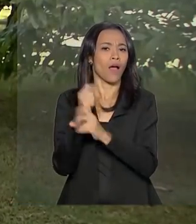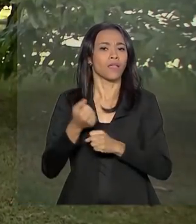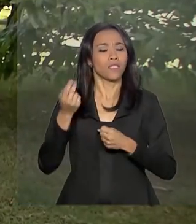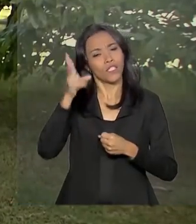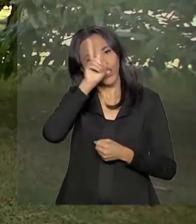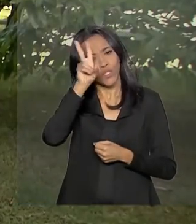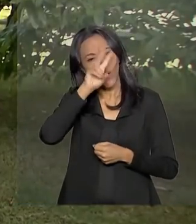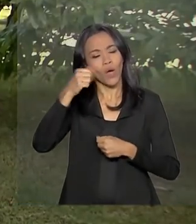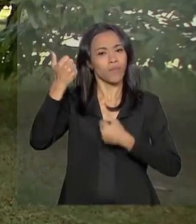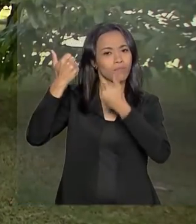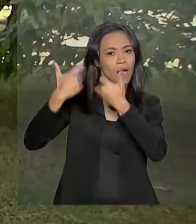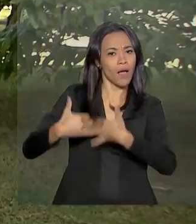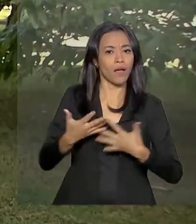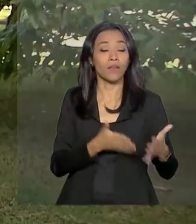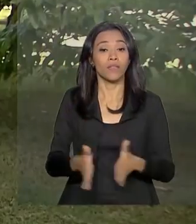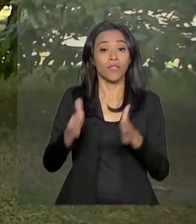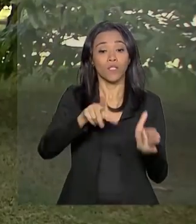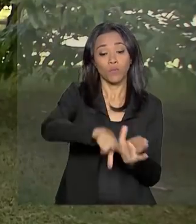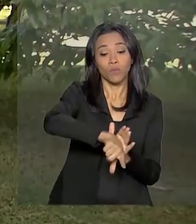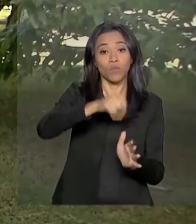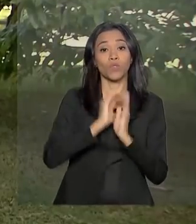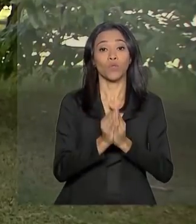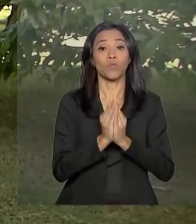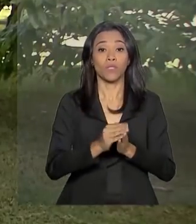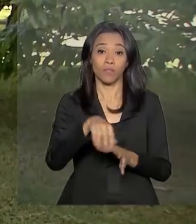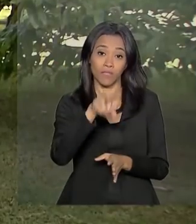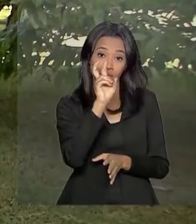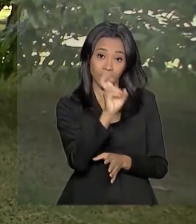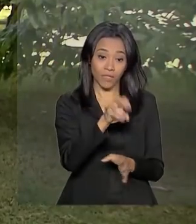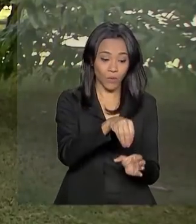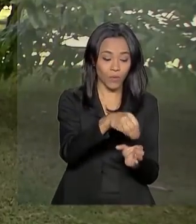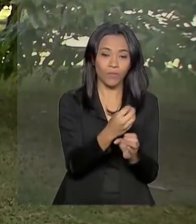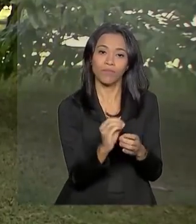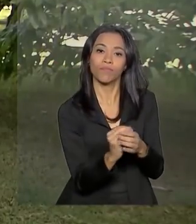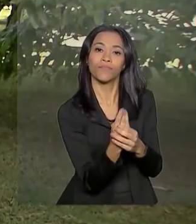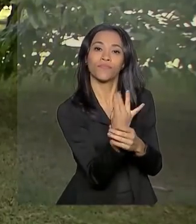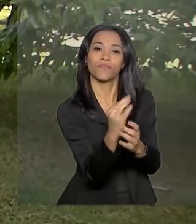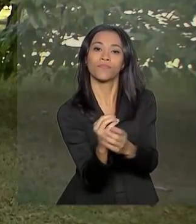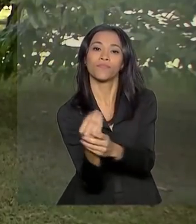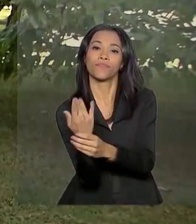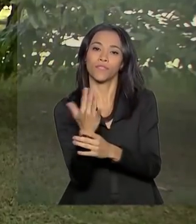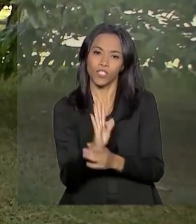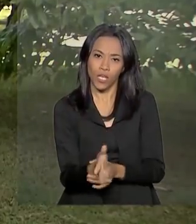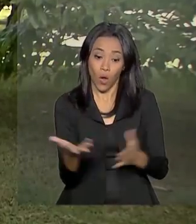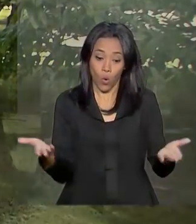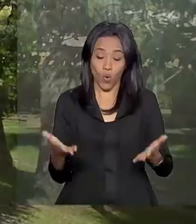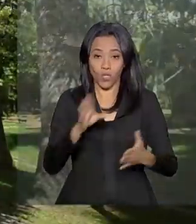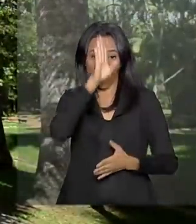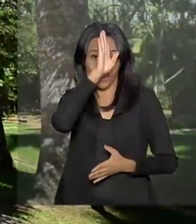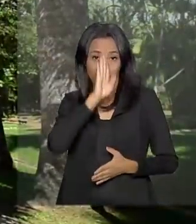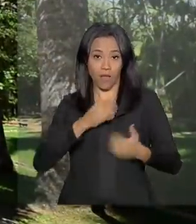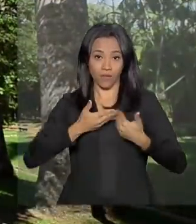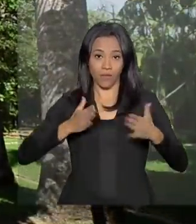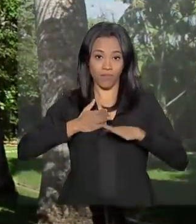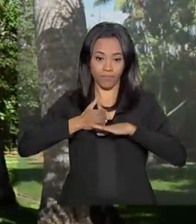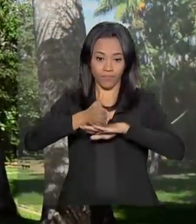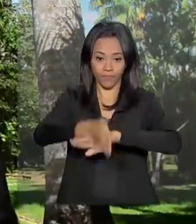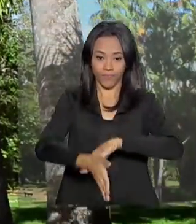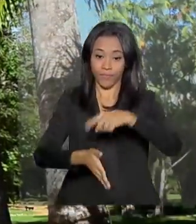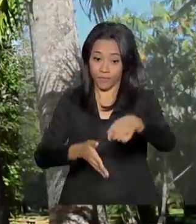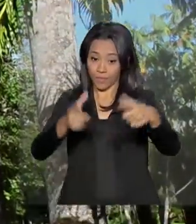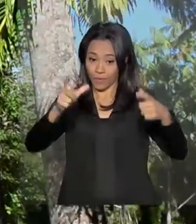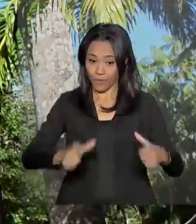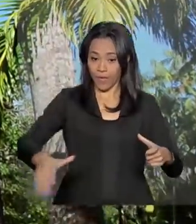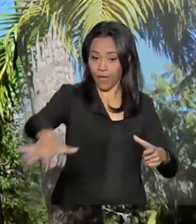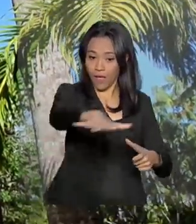jardim e um sorteio de cinco mudas que foram plantadas. Hoje, especialmente, a entrada é gratuita. O Jardim Botânico do Rio